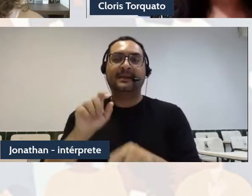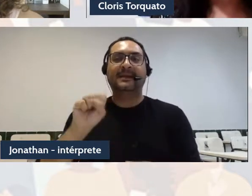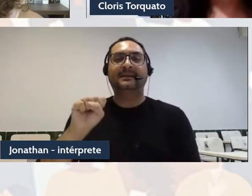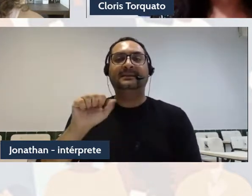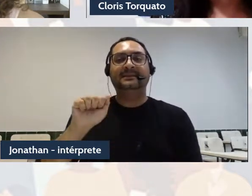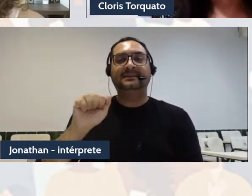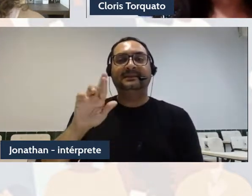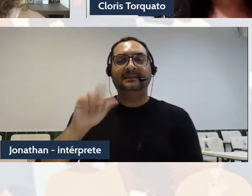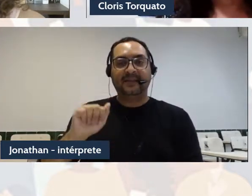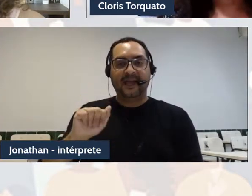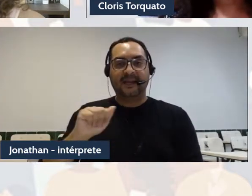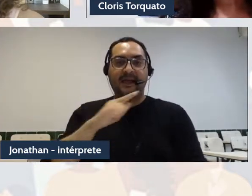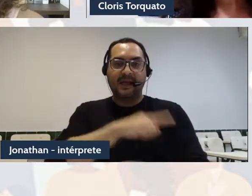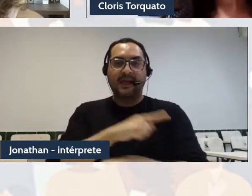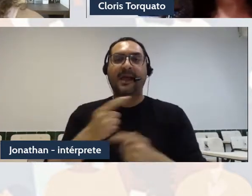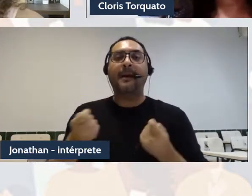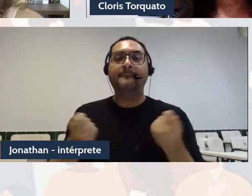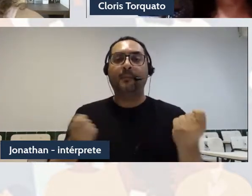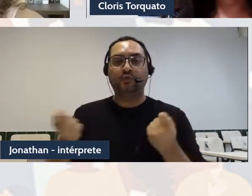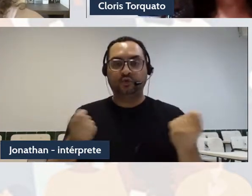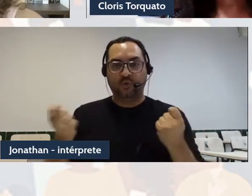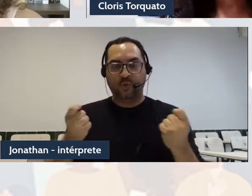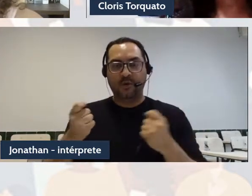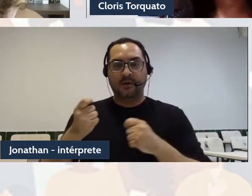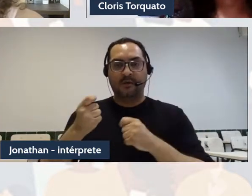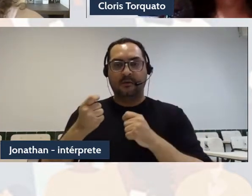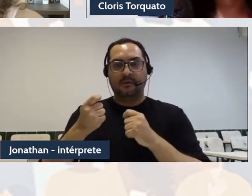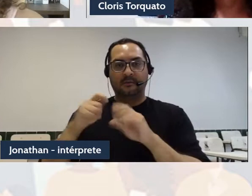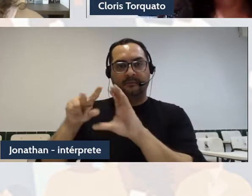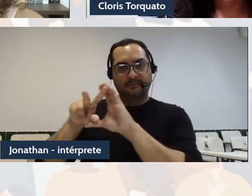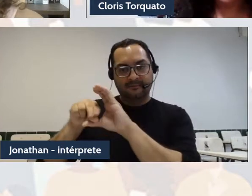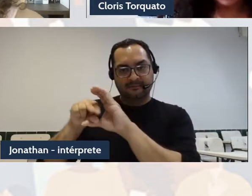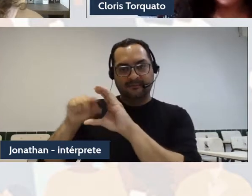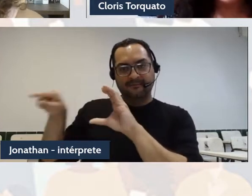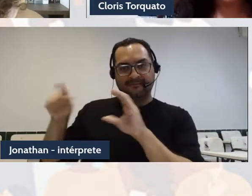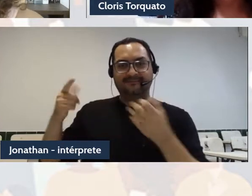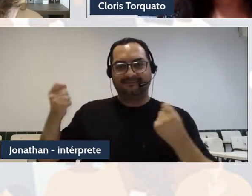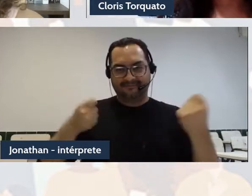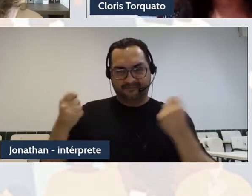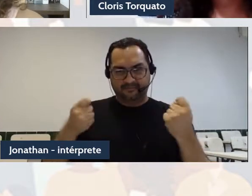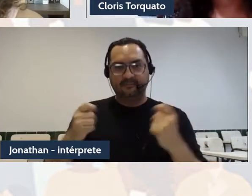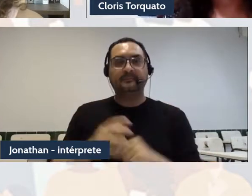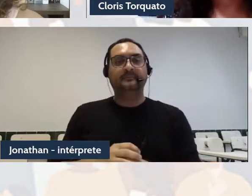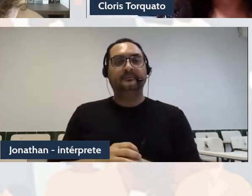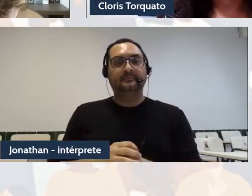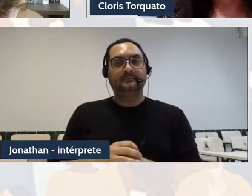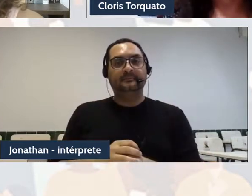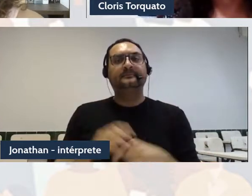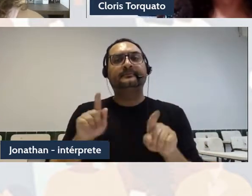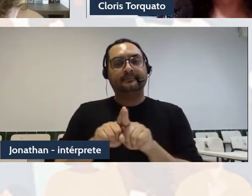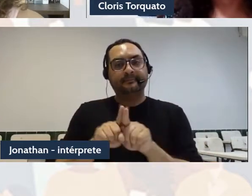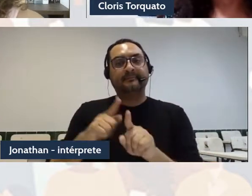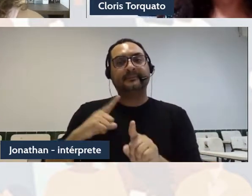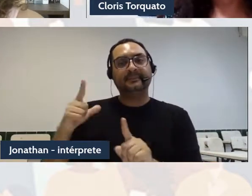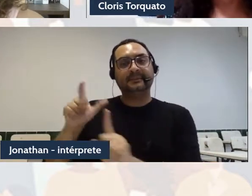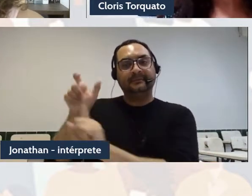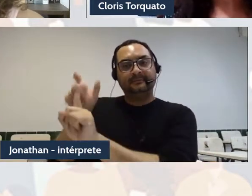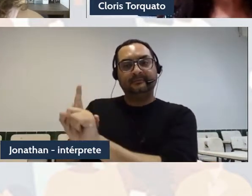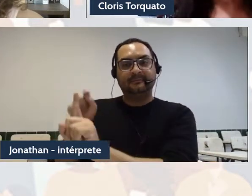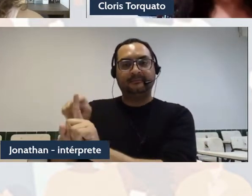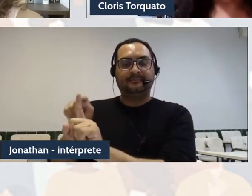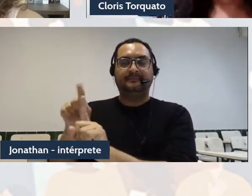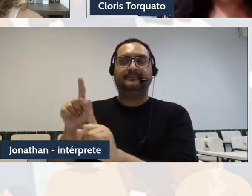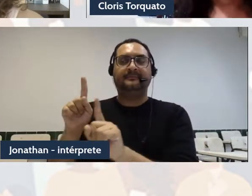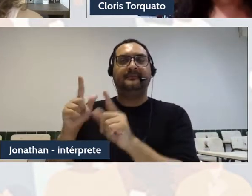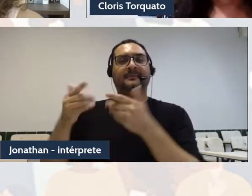E nós teremos a nossa mesa.